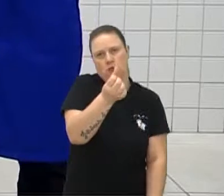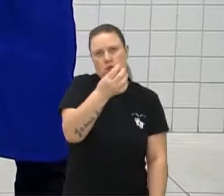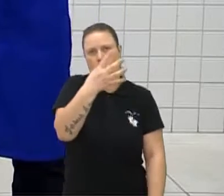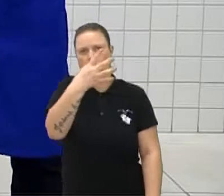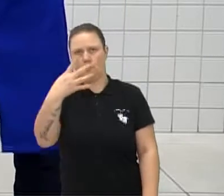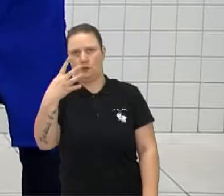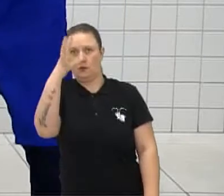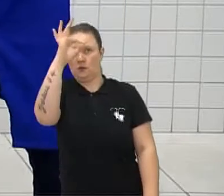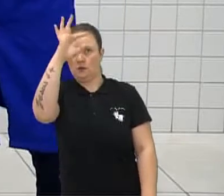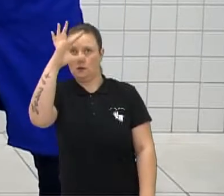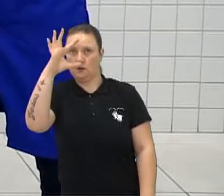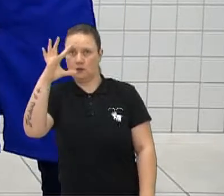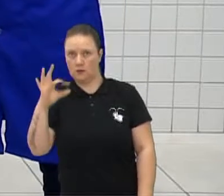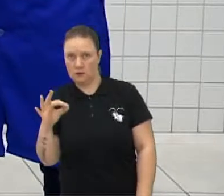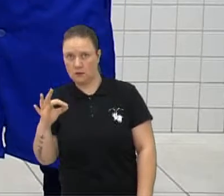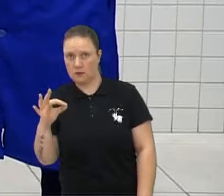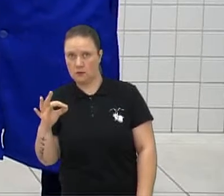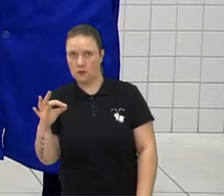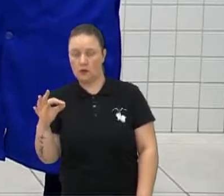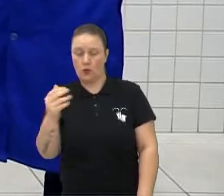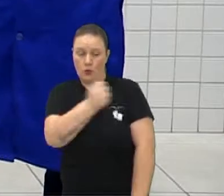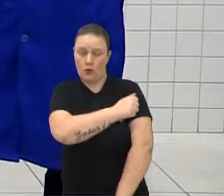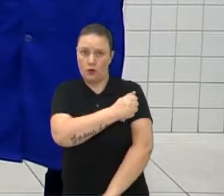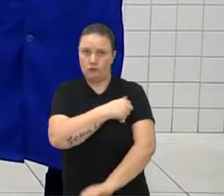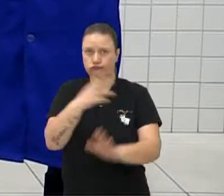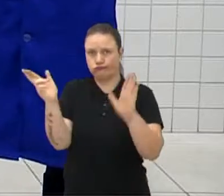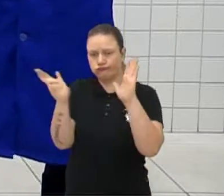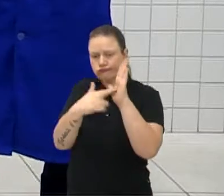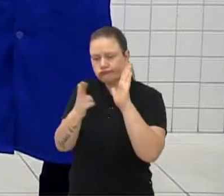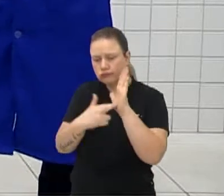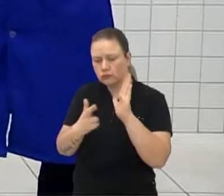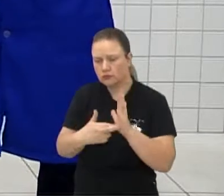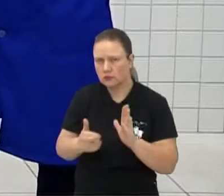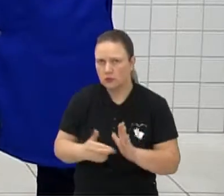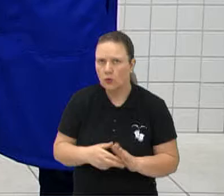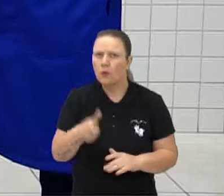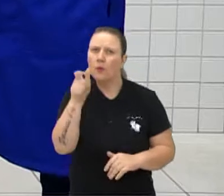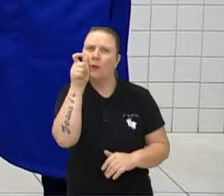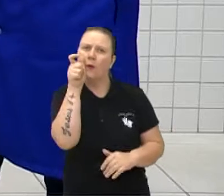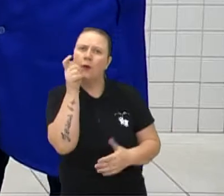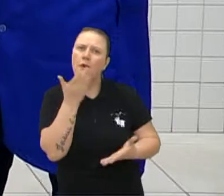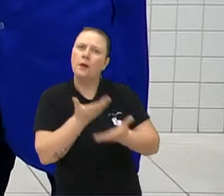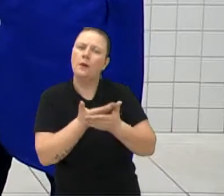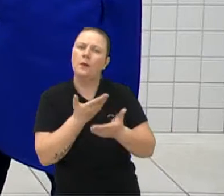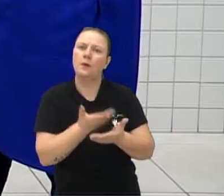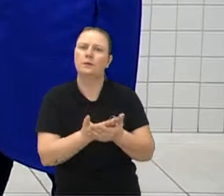64% dos alunos que responderam o chat, que estão nos acompanhando,